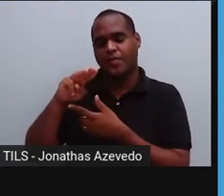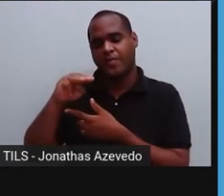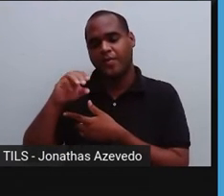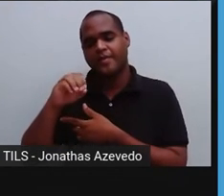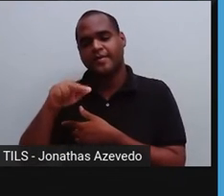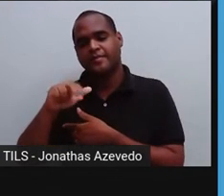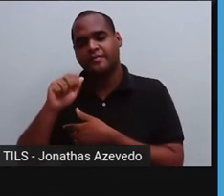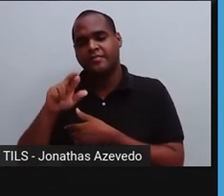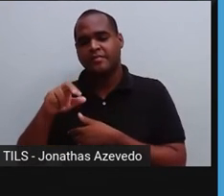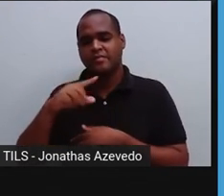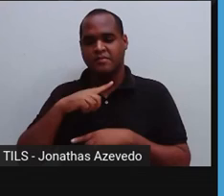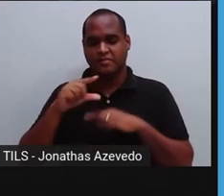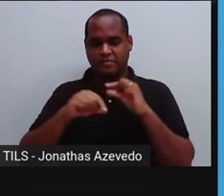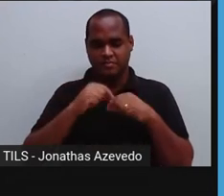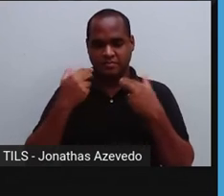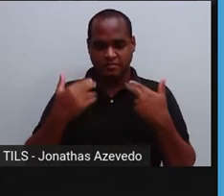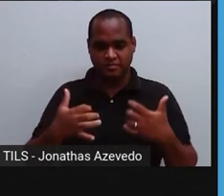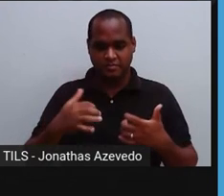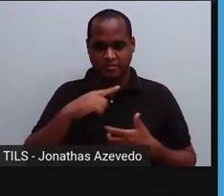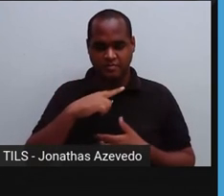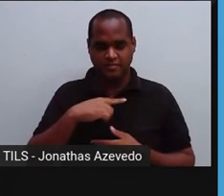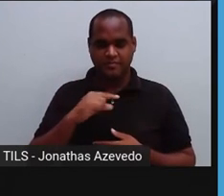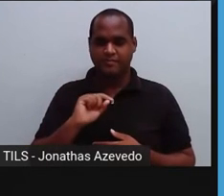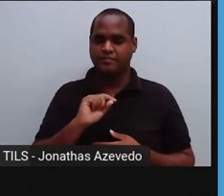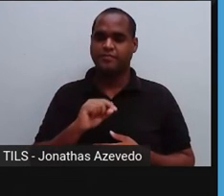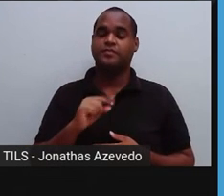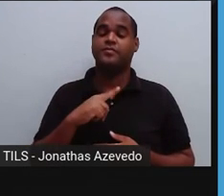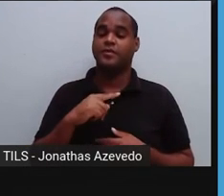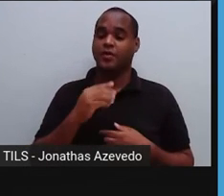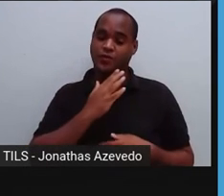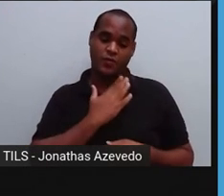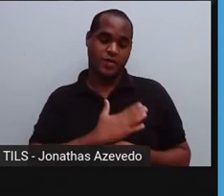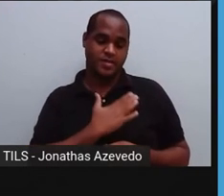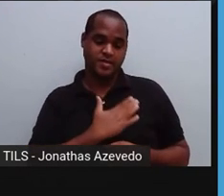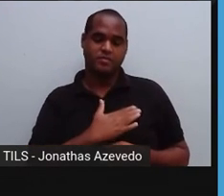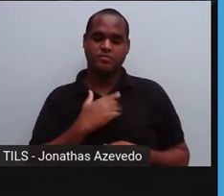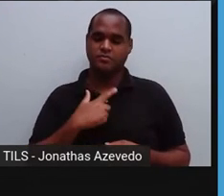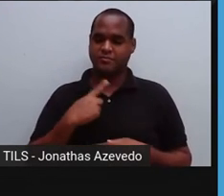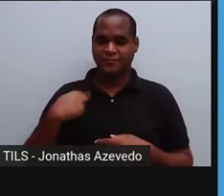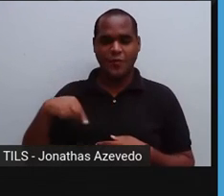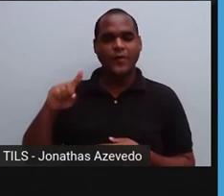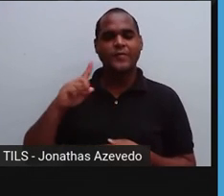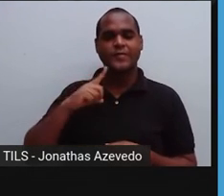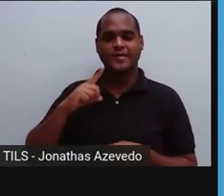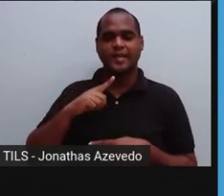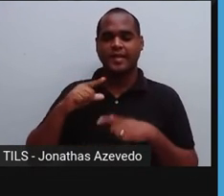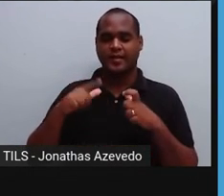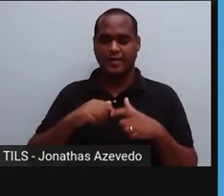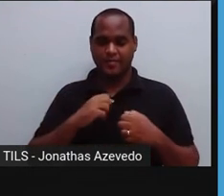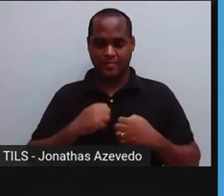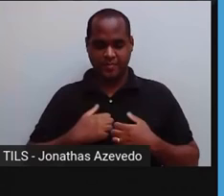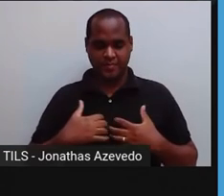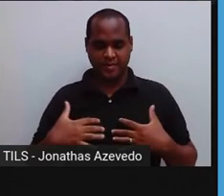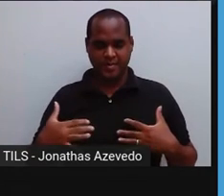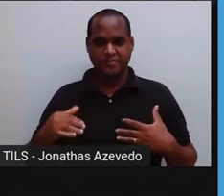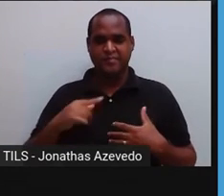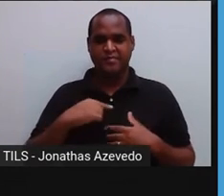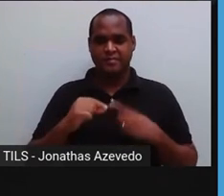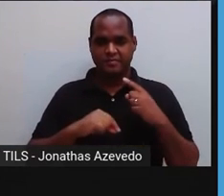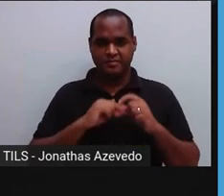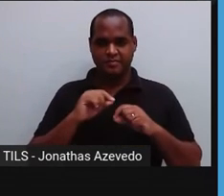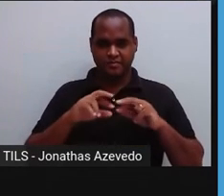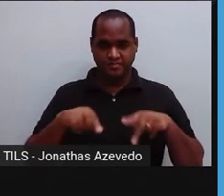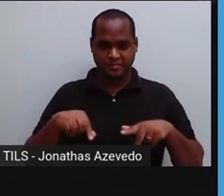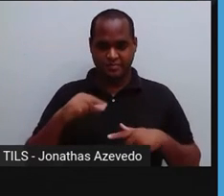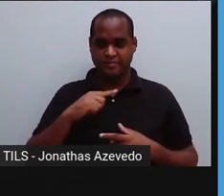exclusivamente, exclusivamente, entre o coração e o pulmão. E esse tipo de circulação também é chamado de